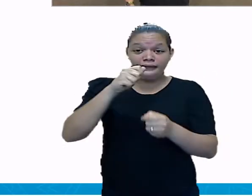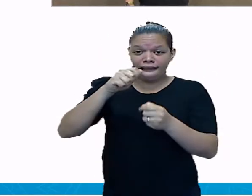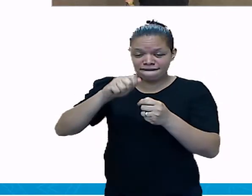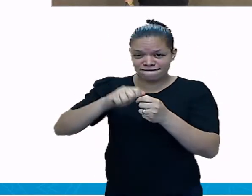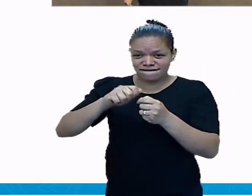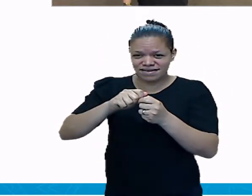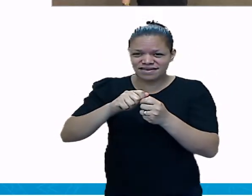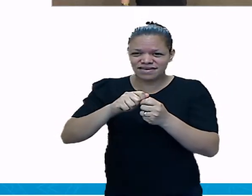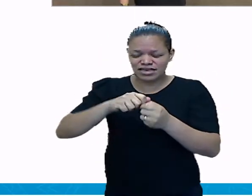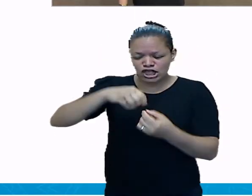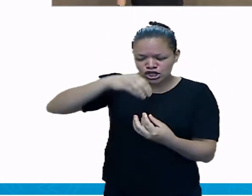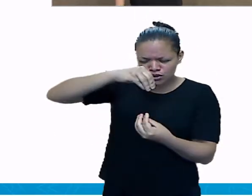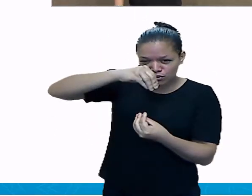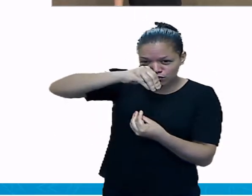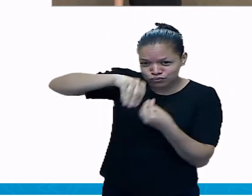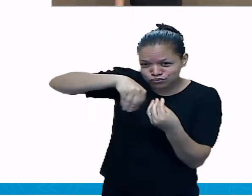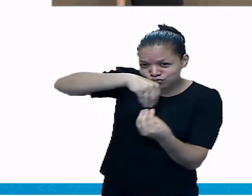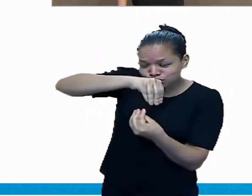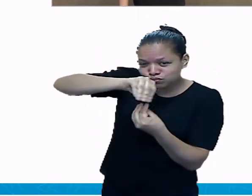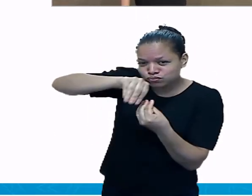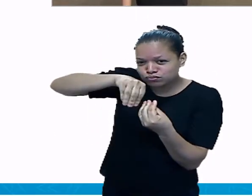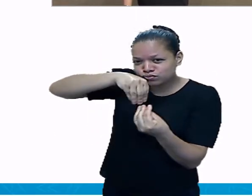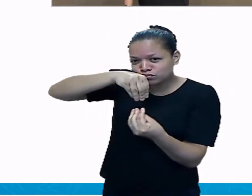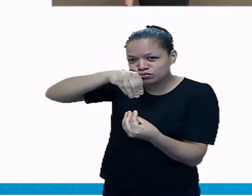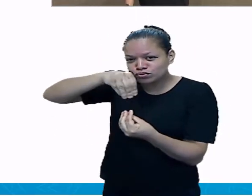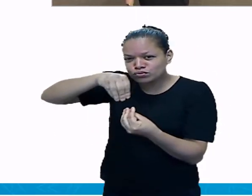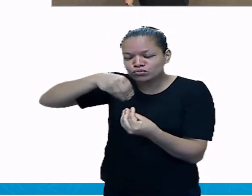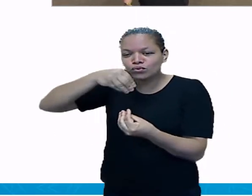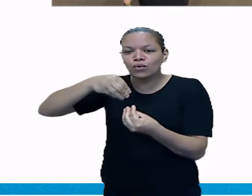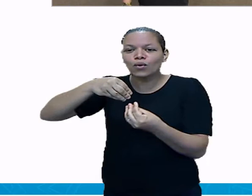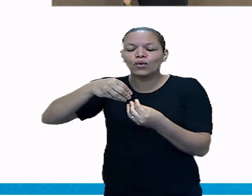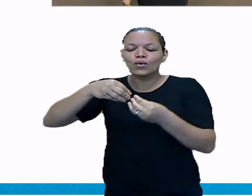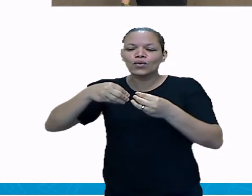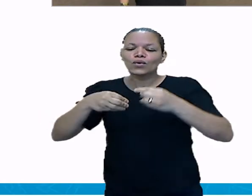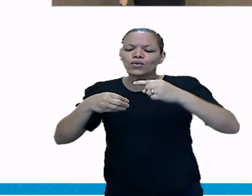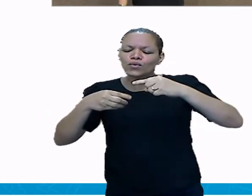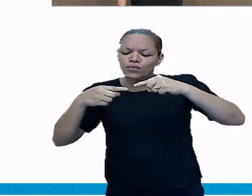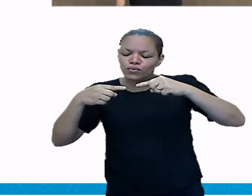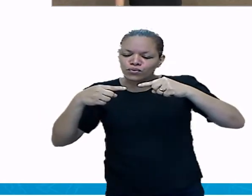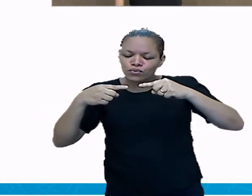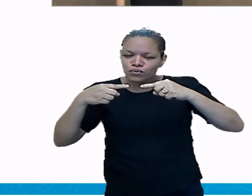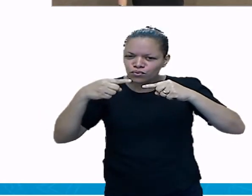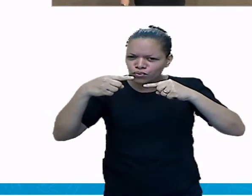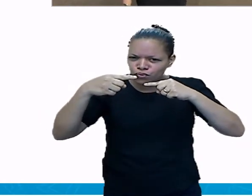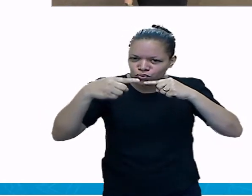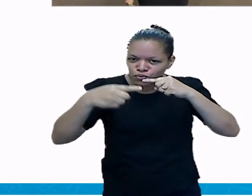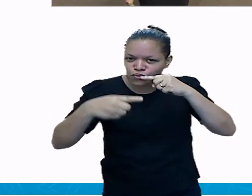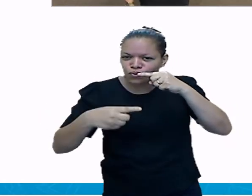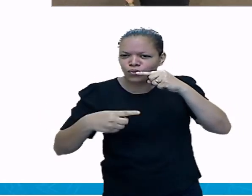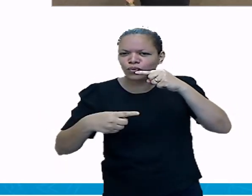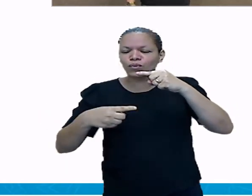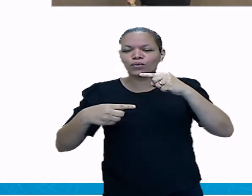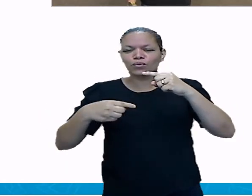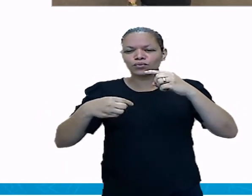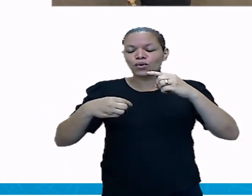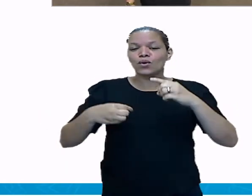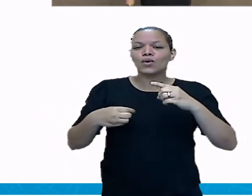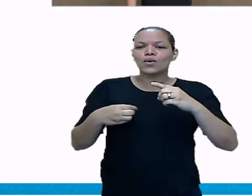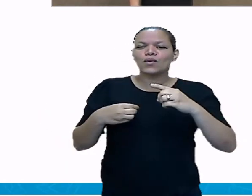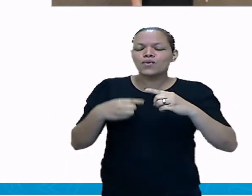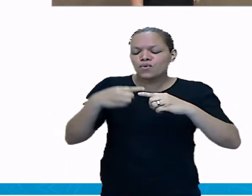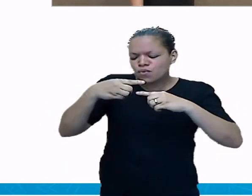ocorre a divisão do núcleo de um átomo, gerando a liberação de uma grande quantidade de